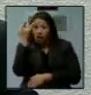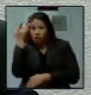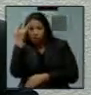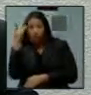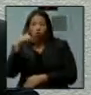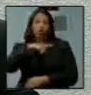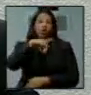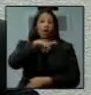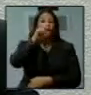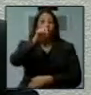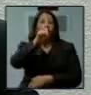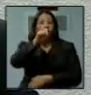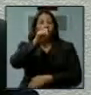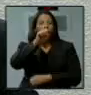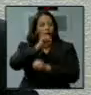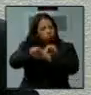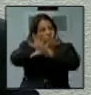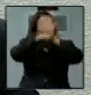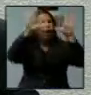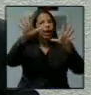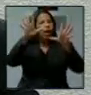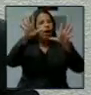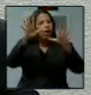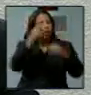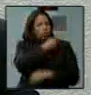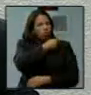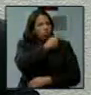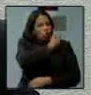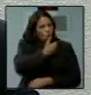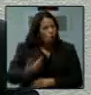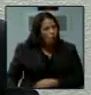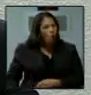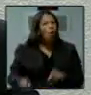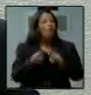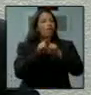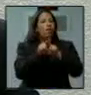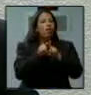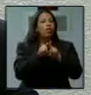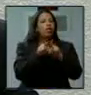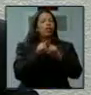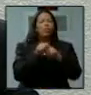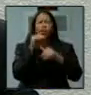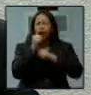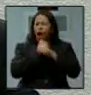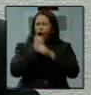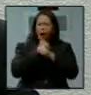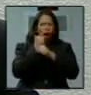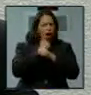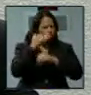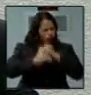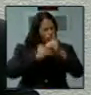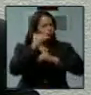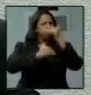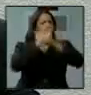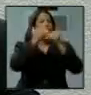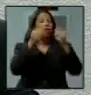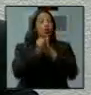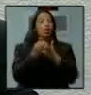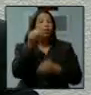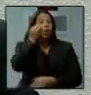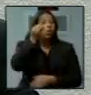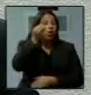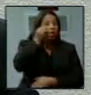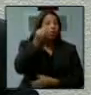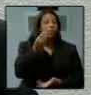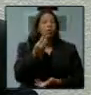princípio da transparência administrativa, que se coadunam com as práticas que há décadas desenvolvem, numa experiência exitosa